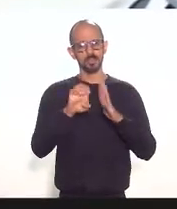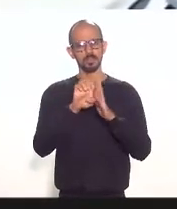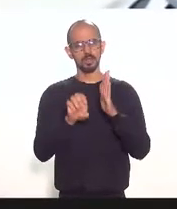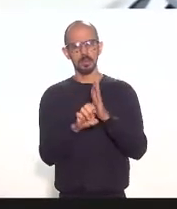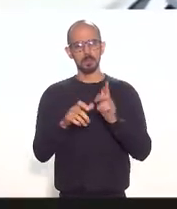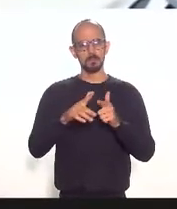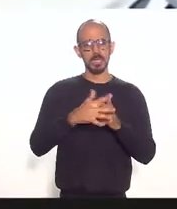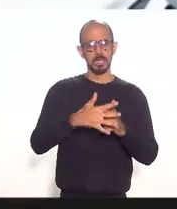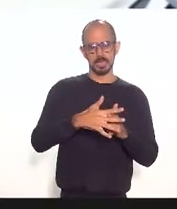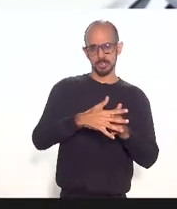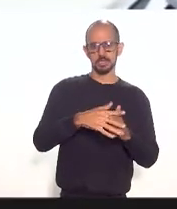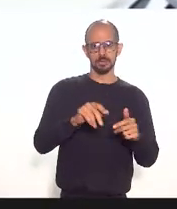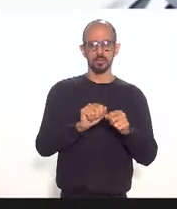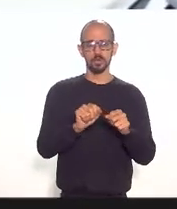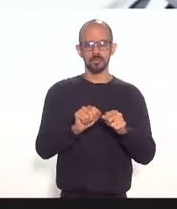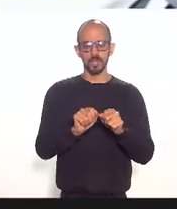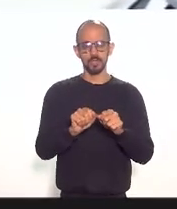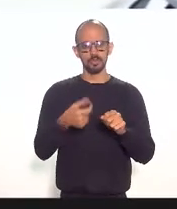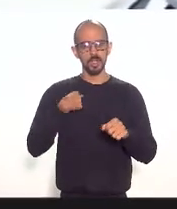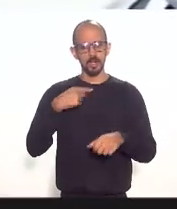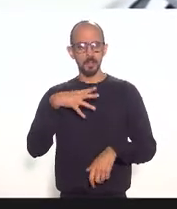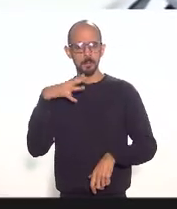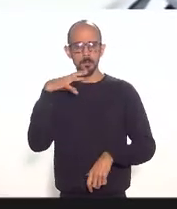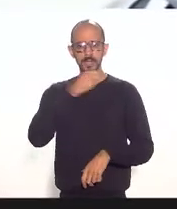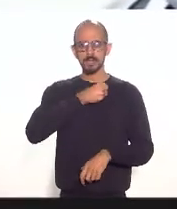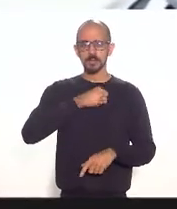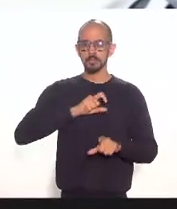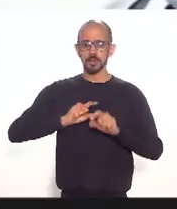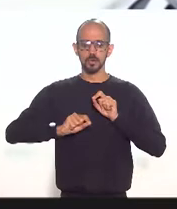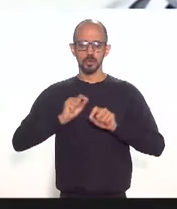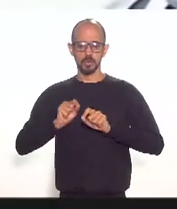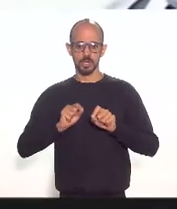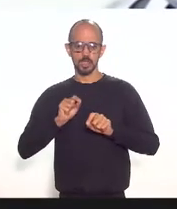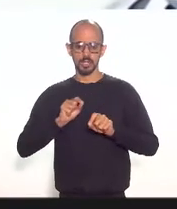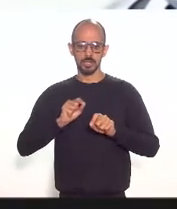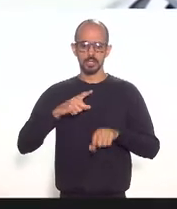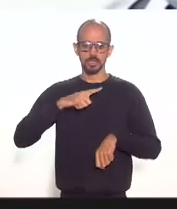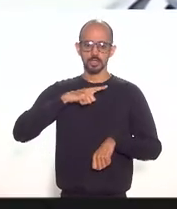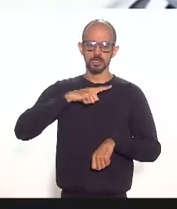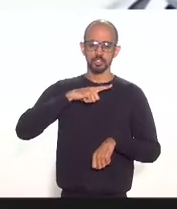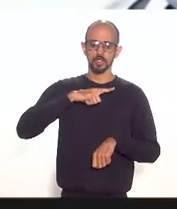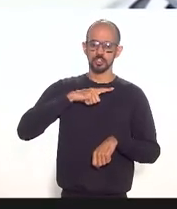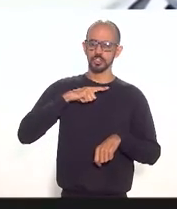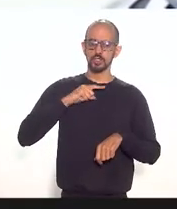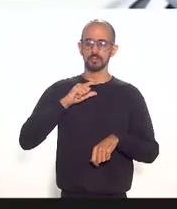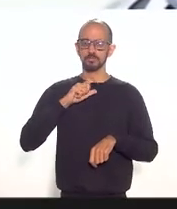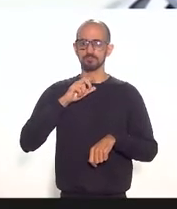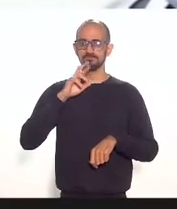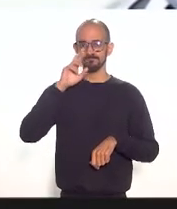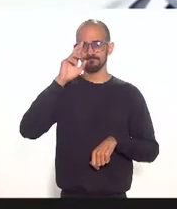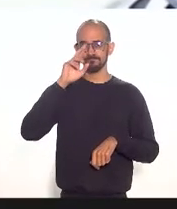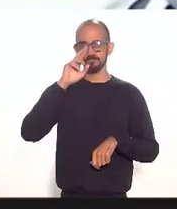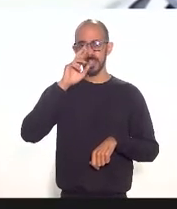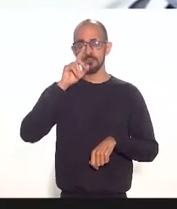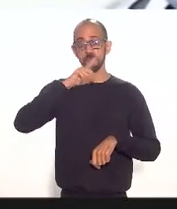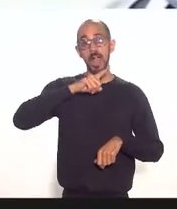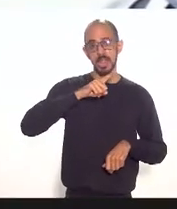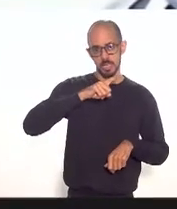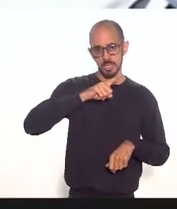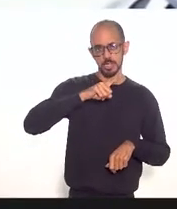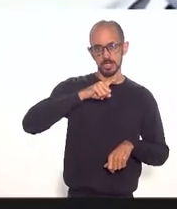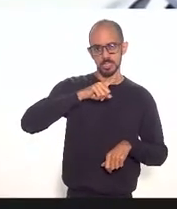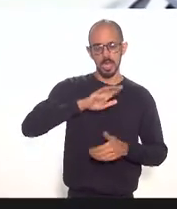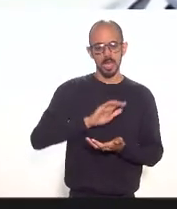à pauta, eu verifiquei que ficaria uma sandice muito grande de você ter dois